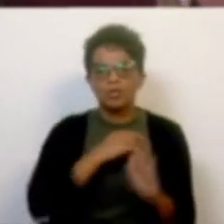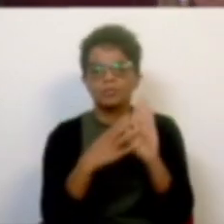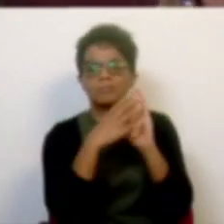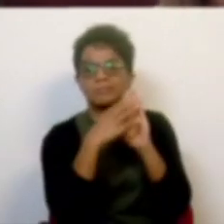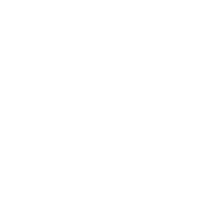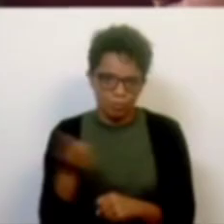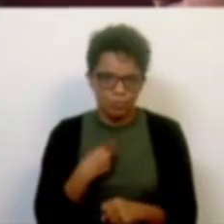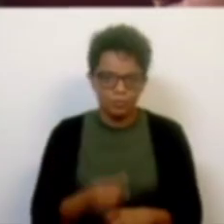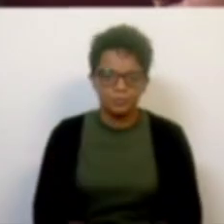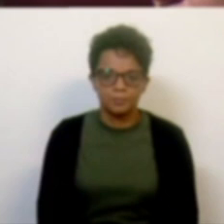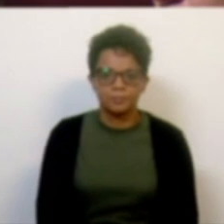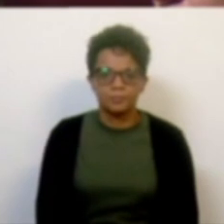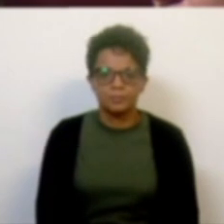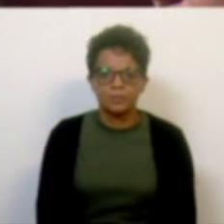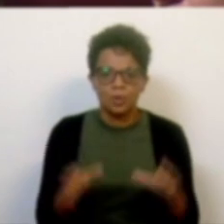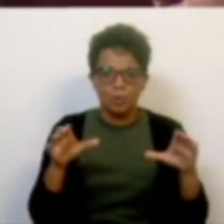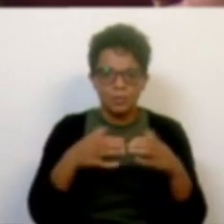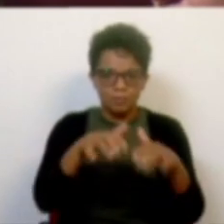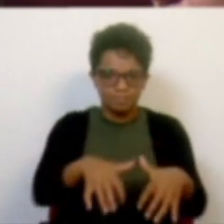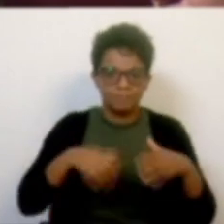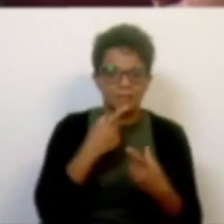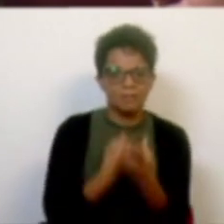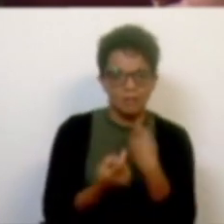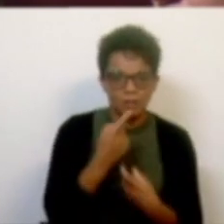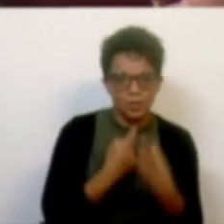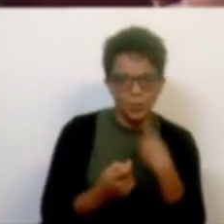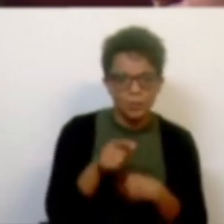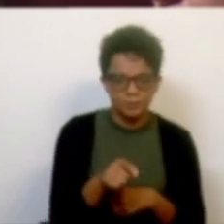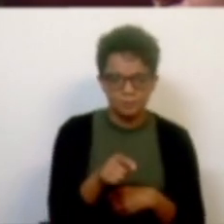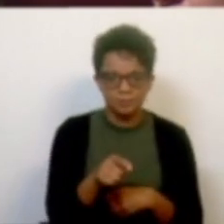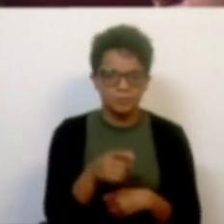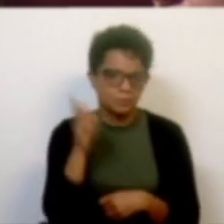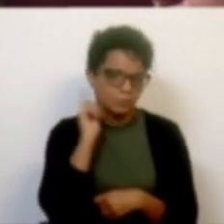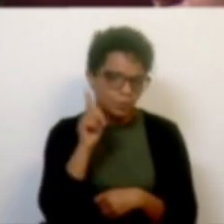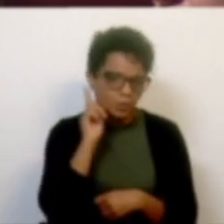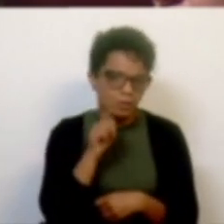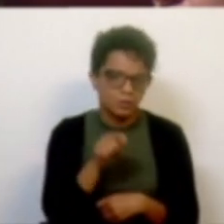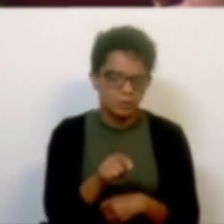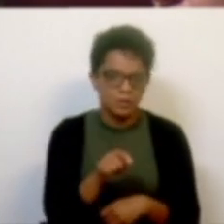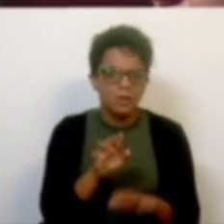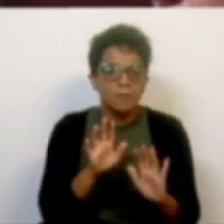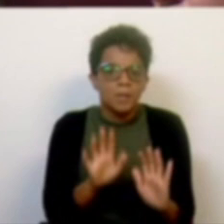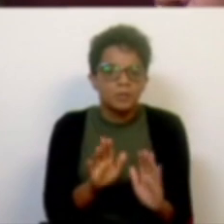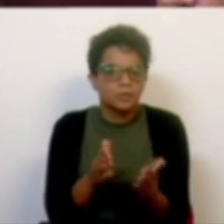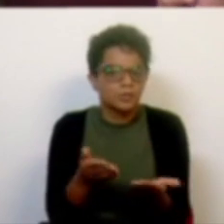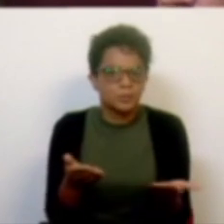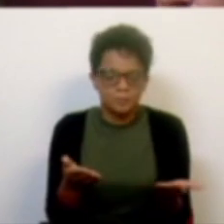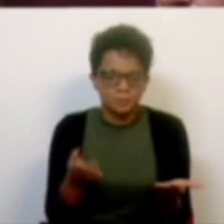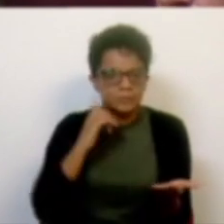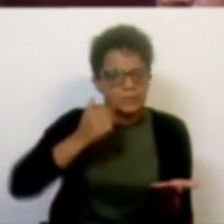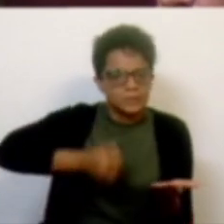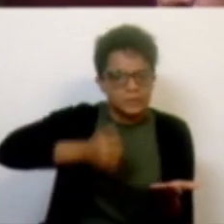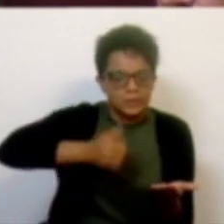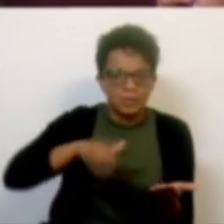dar para fora? As comissões parlamentares de inquérito são uma parte importante, mas não podem ser o principal